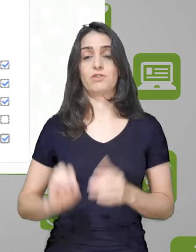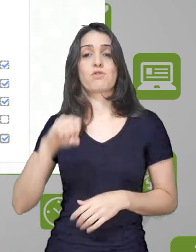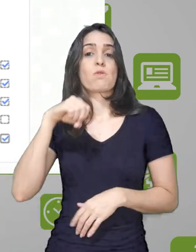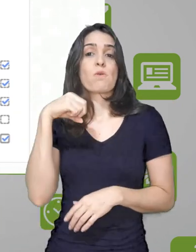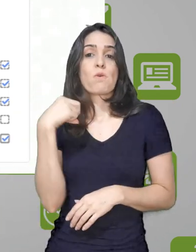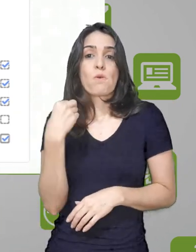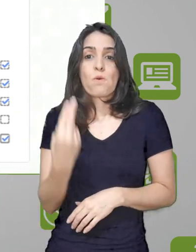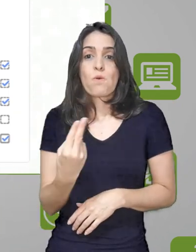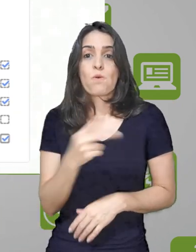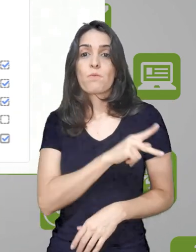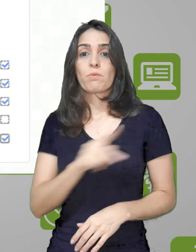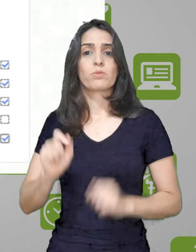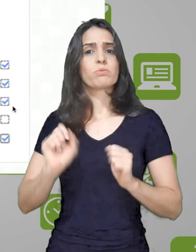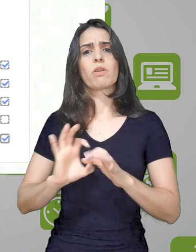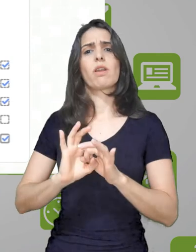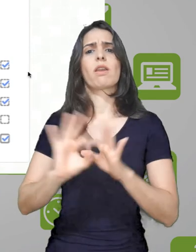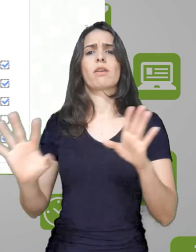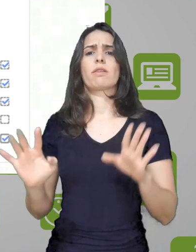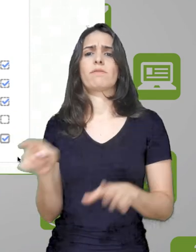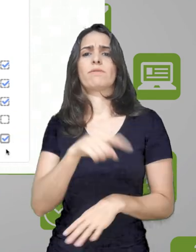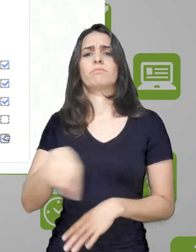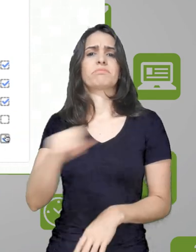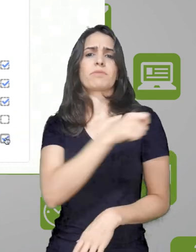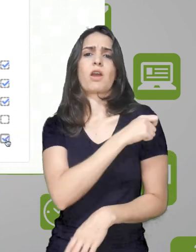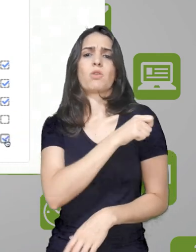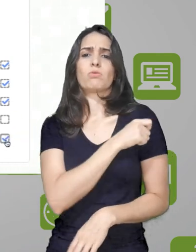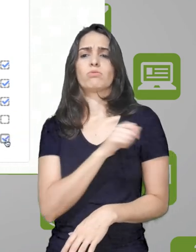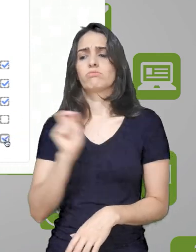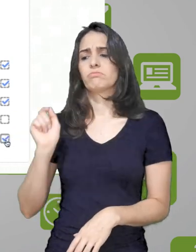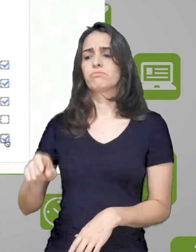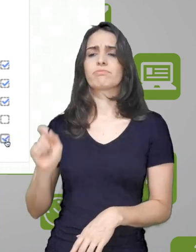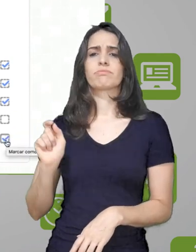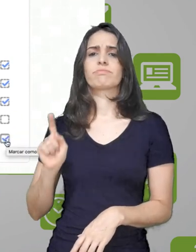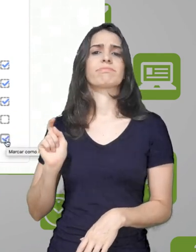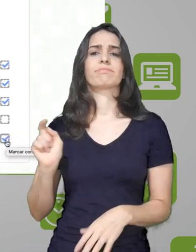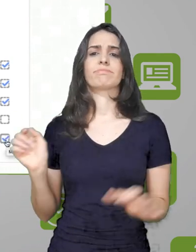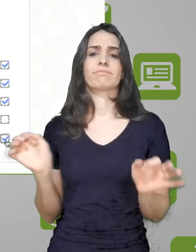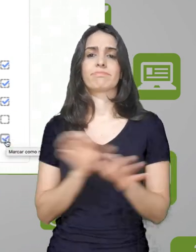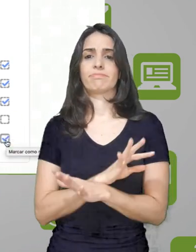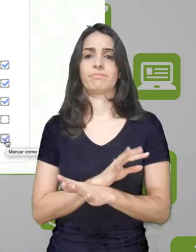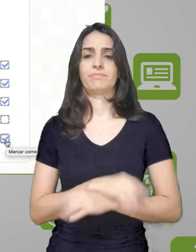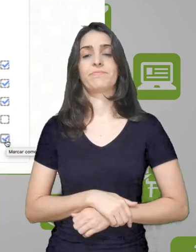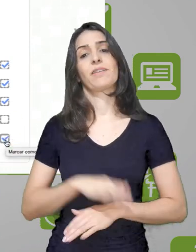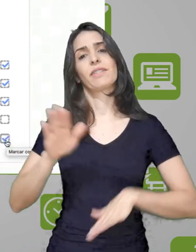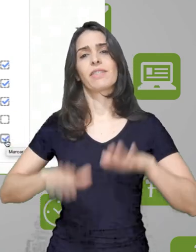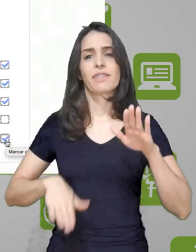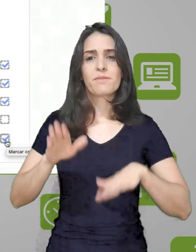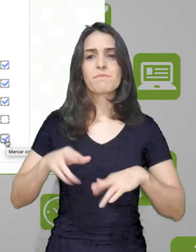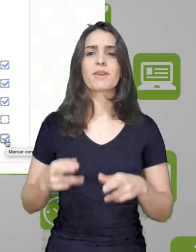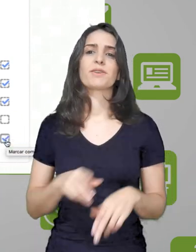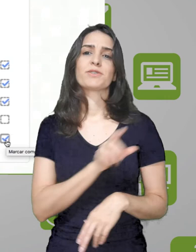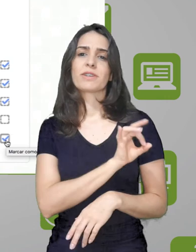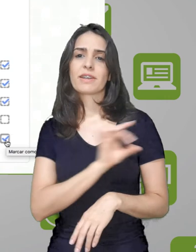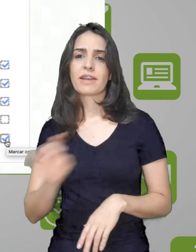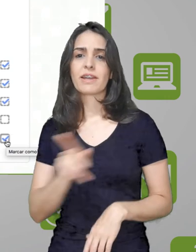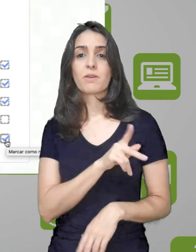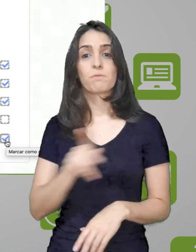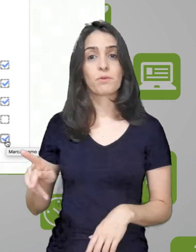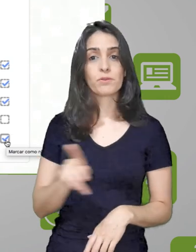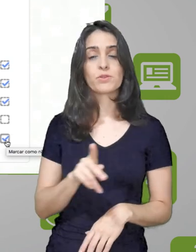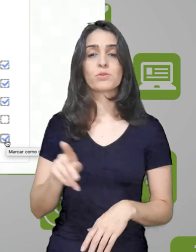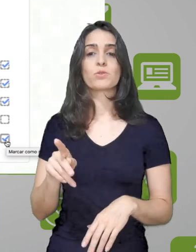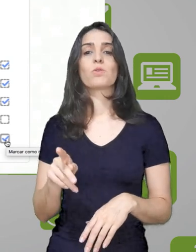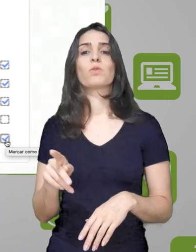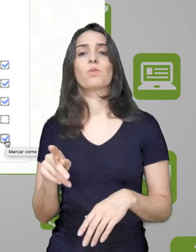conclusão. Ou ele pode também deixar para que o aluno mesmo marque como concluído. Então, tudo vai